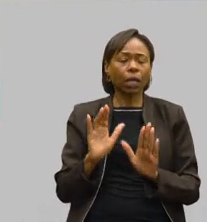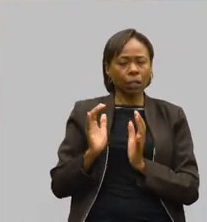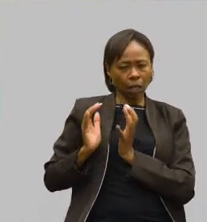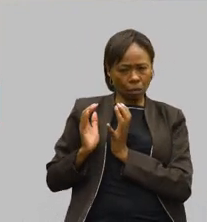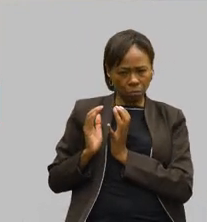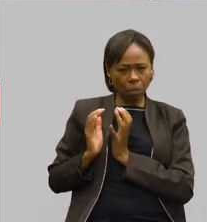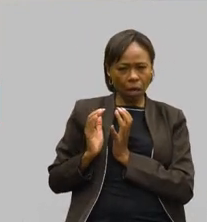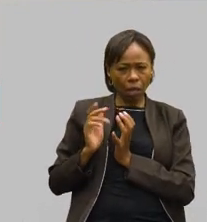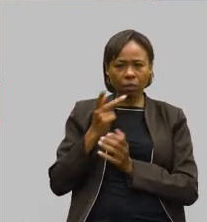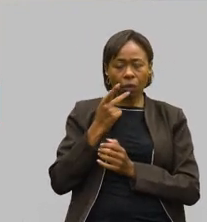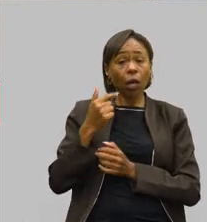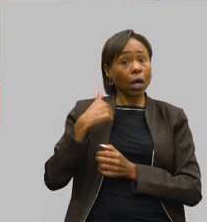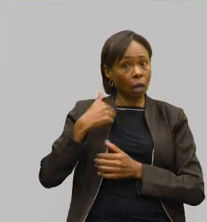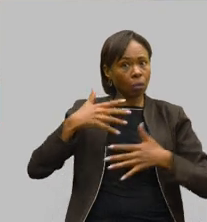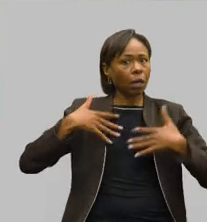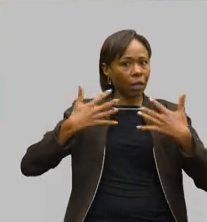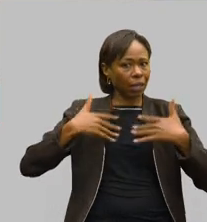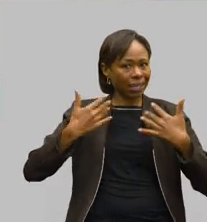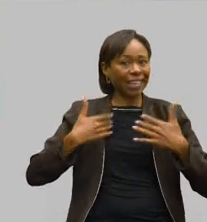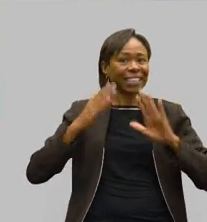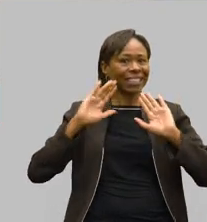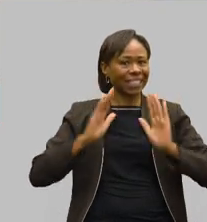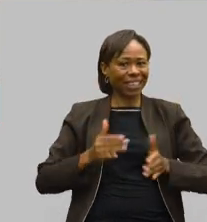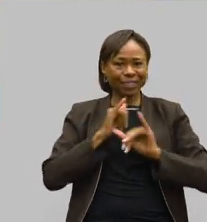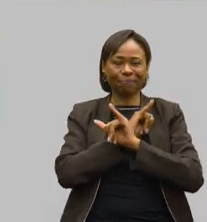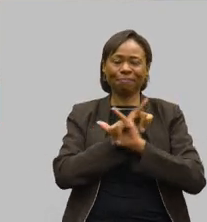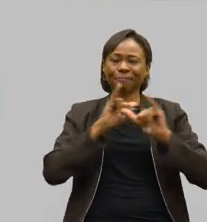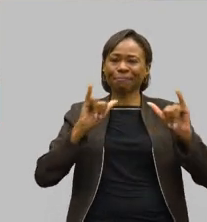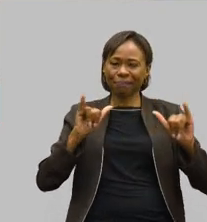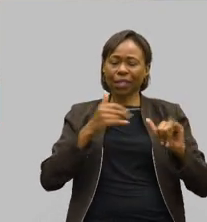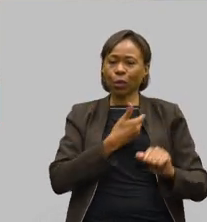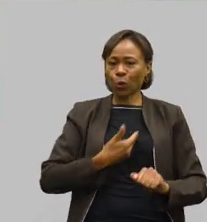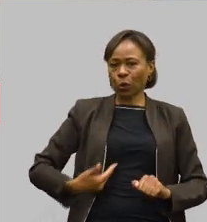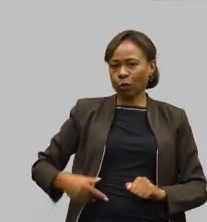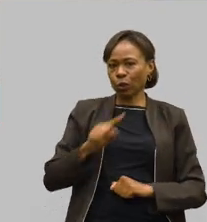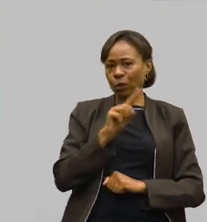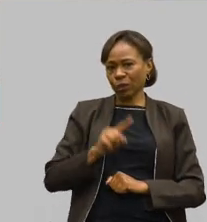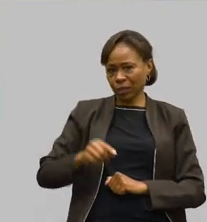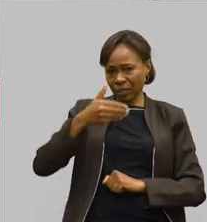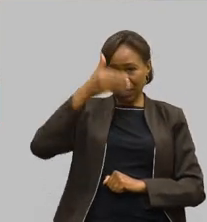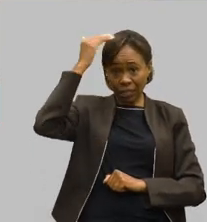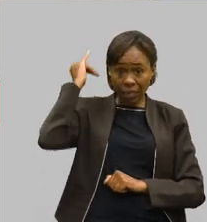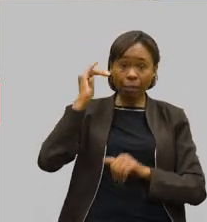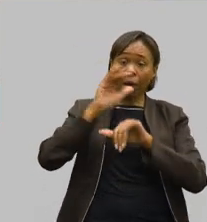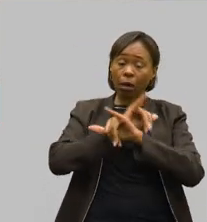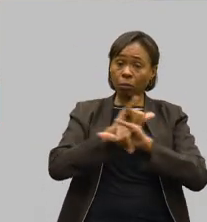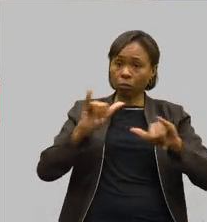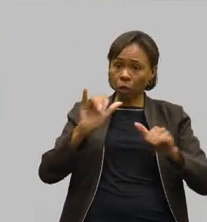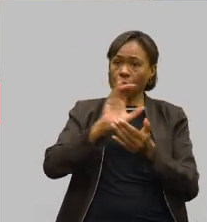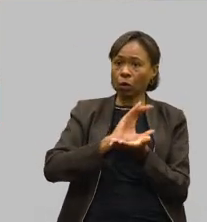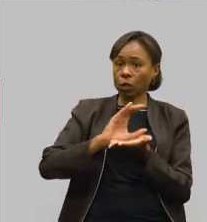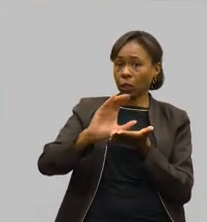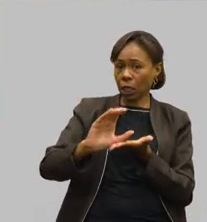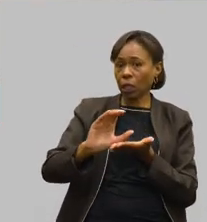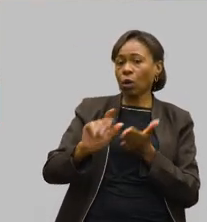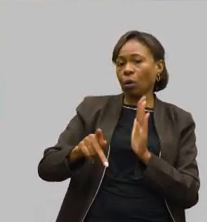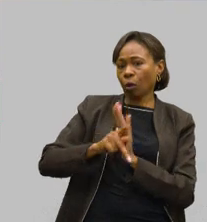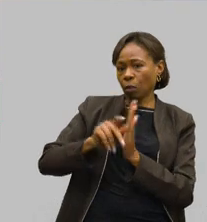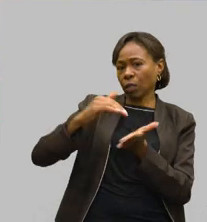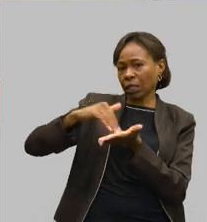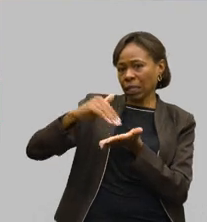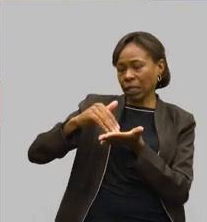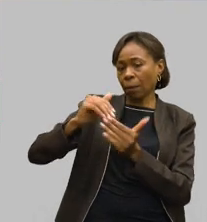eu tenho a alegria de dizer que nós já anunciamos e o governador Romeu Zema já anunciou um repasse via CEDES de mais de